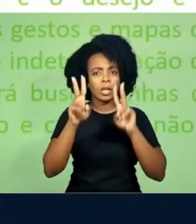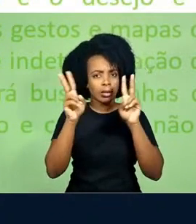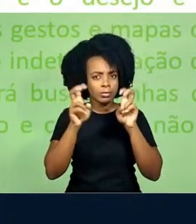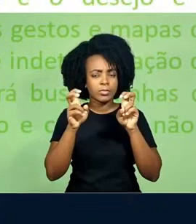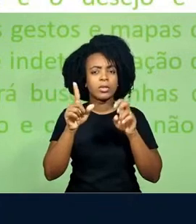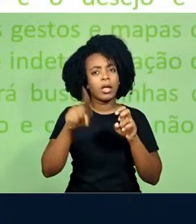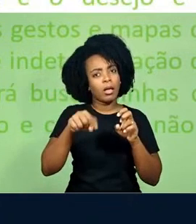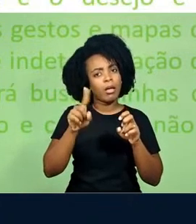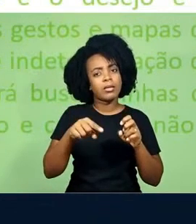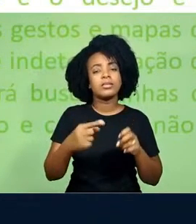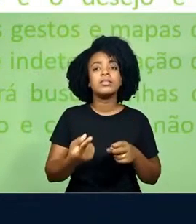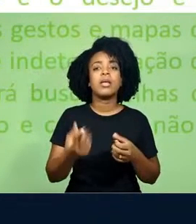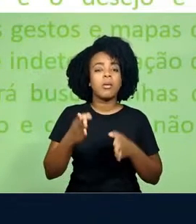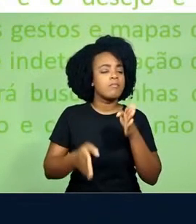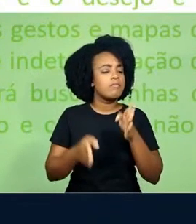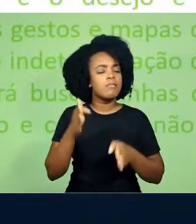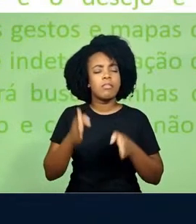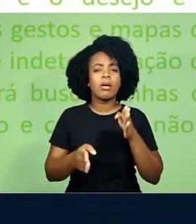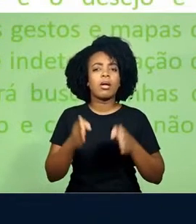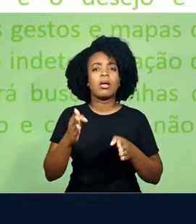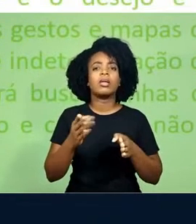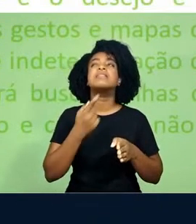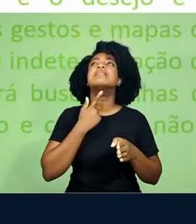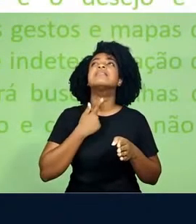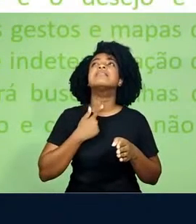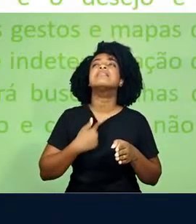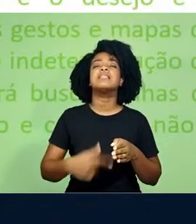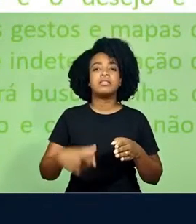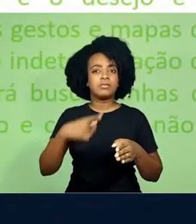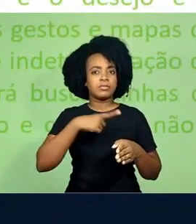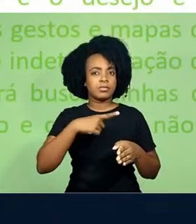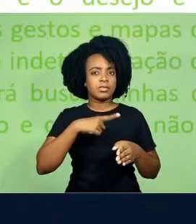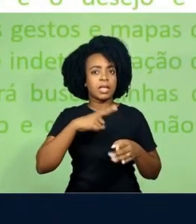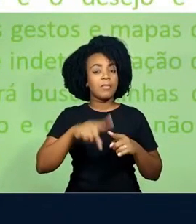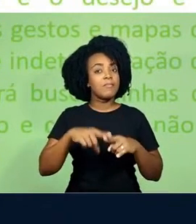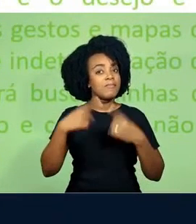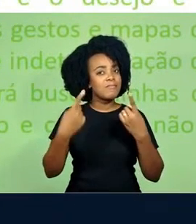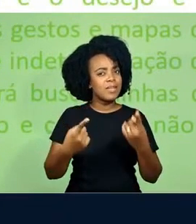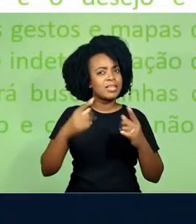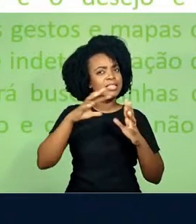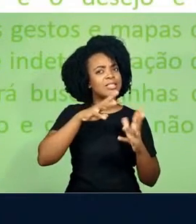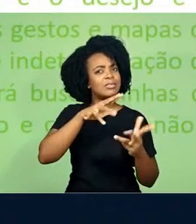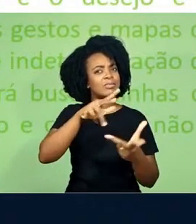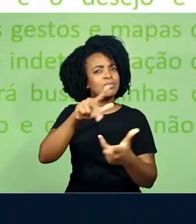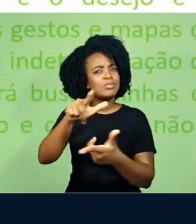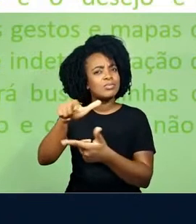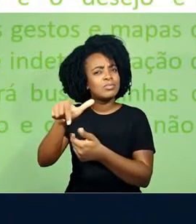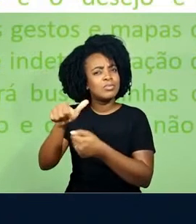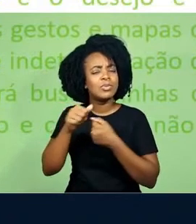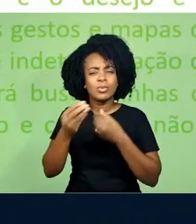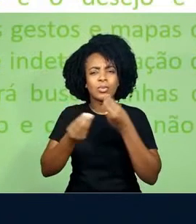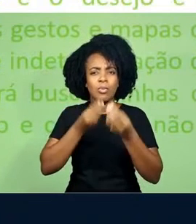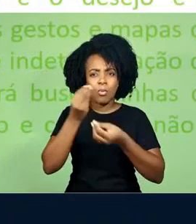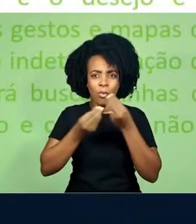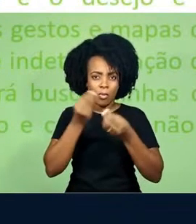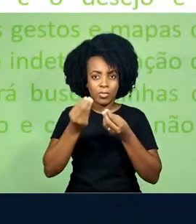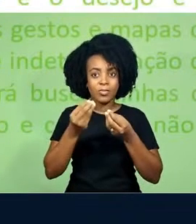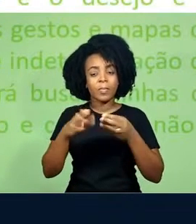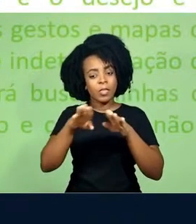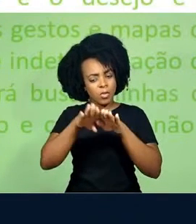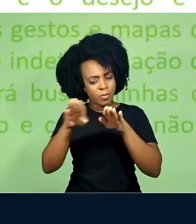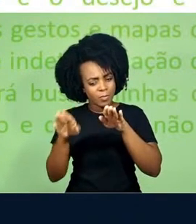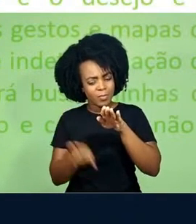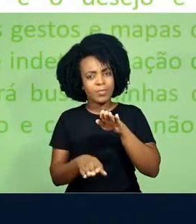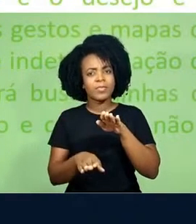seja, o desejar maquínico que se projeta em uma produção em relação ao mundo. Mas se submeter como corpo